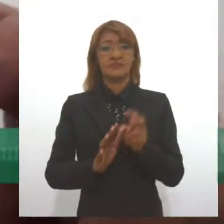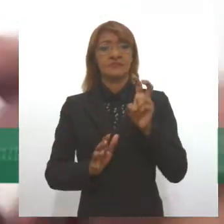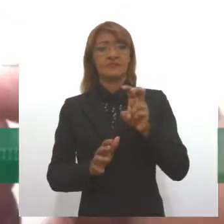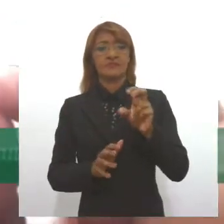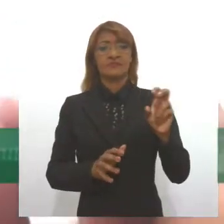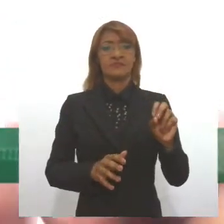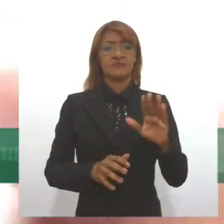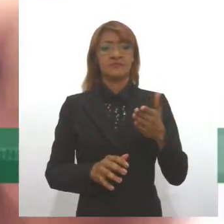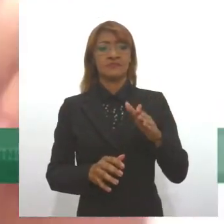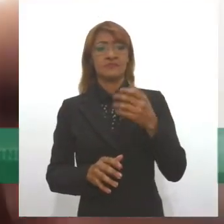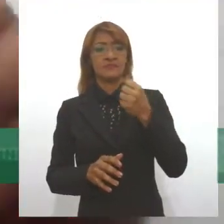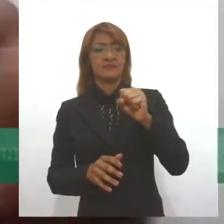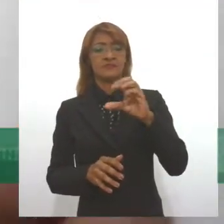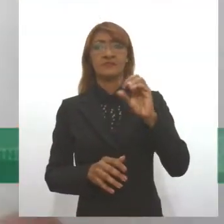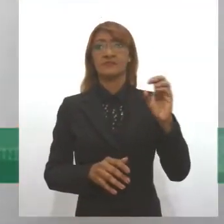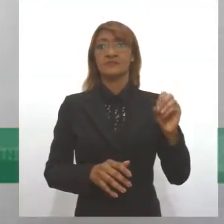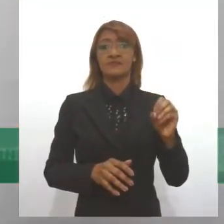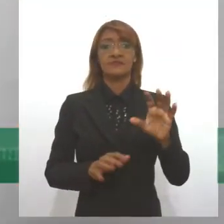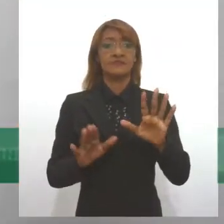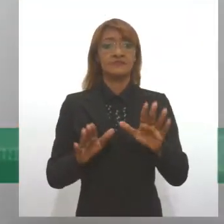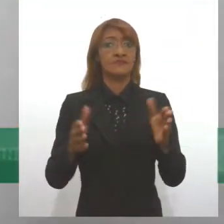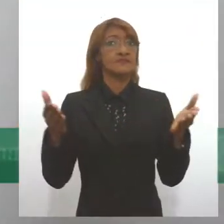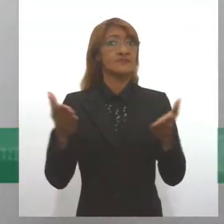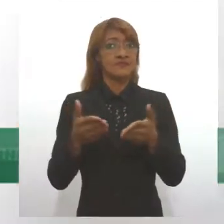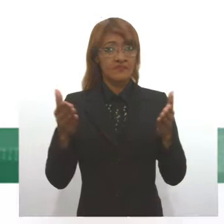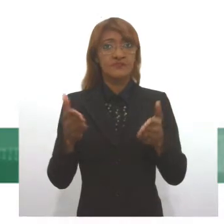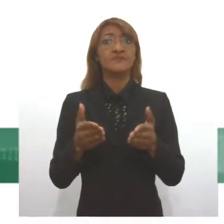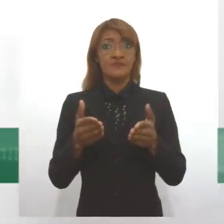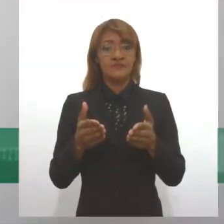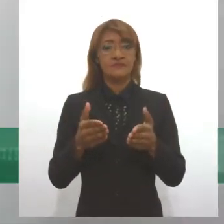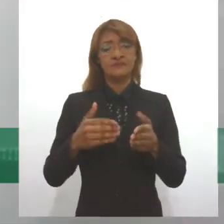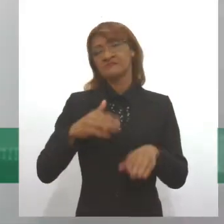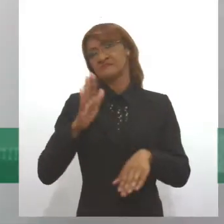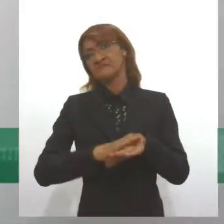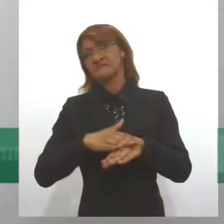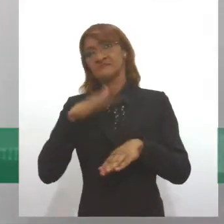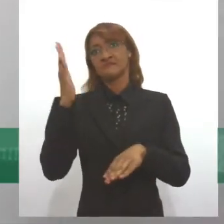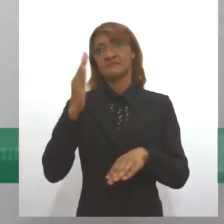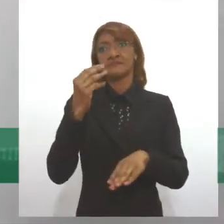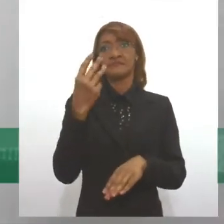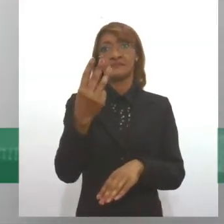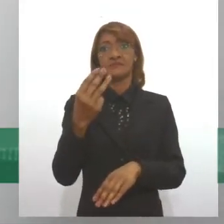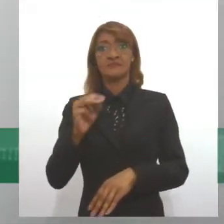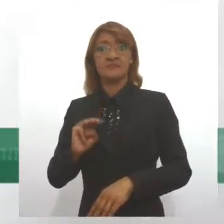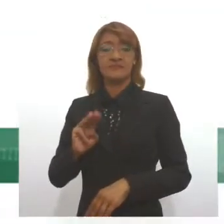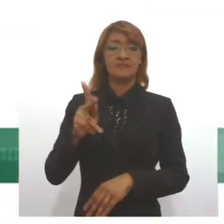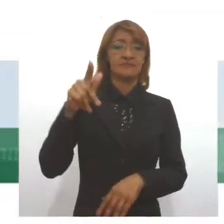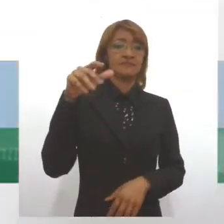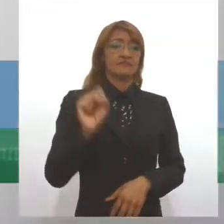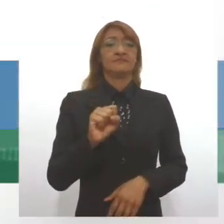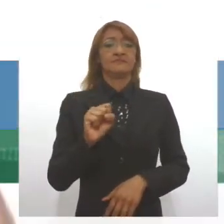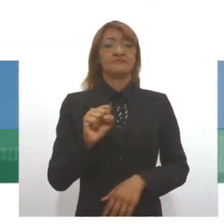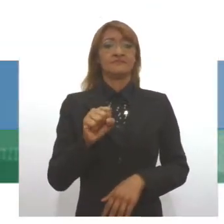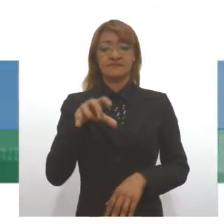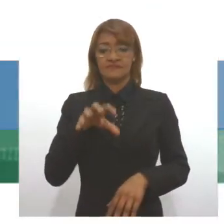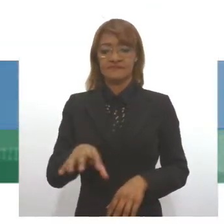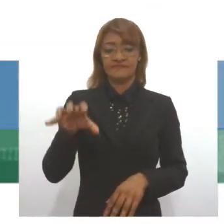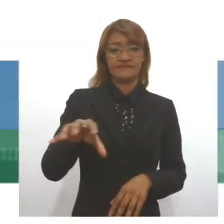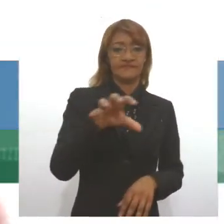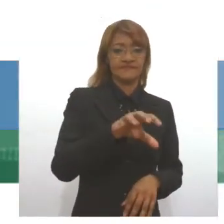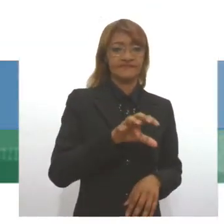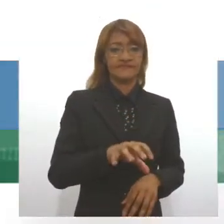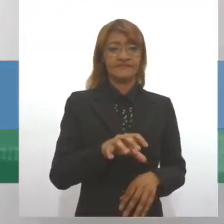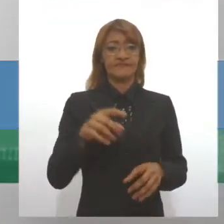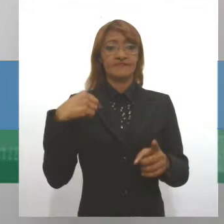habitantes, de ciganos. Nós não temos dúvidas que hoje nós somos cerca de 3 milhões de ciganos divididos nas três etnias. Calon, que somos